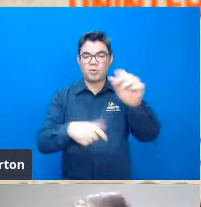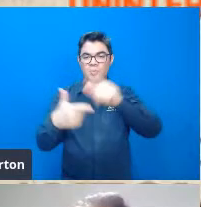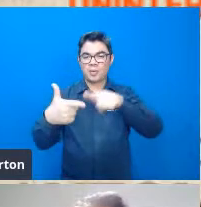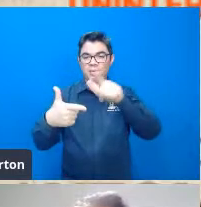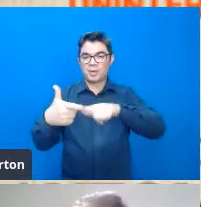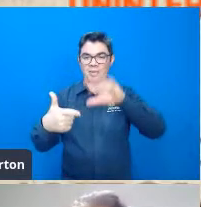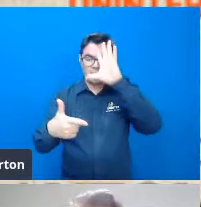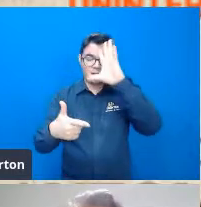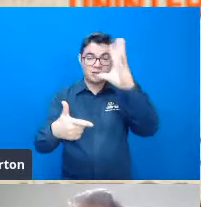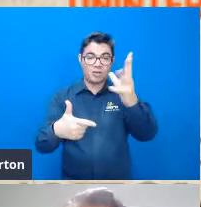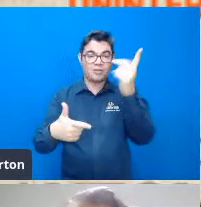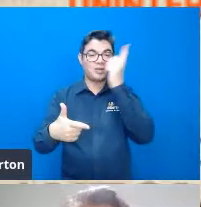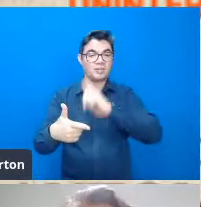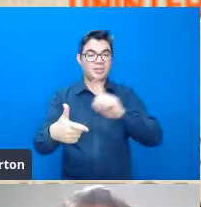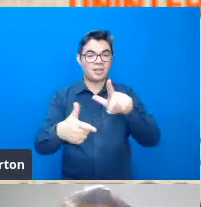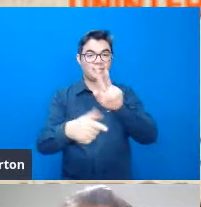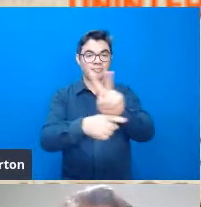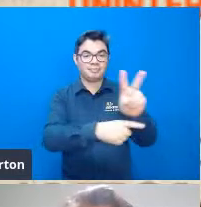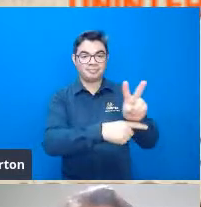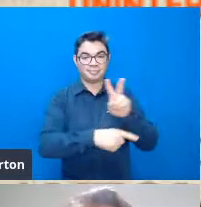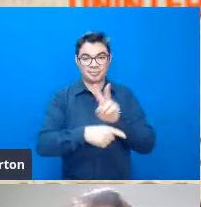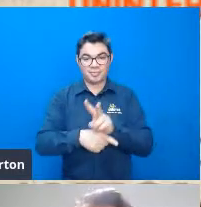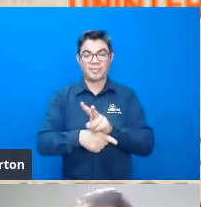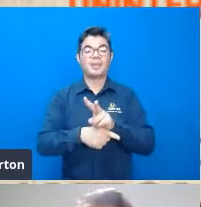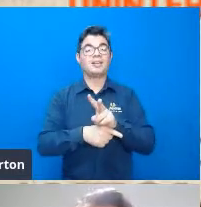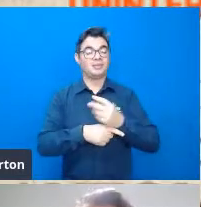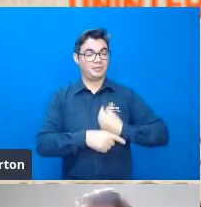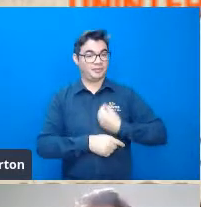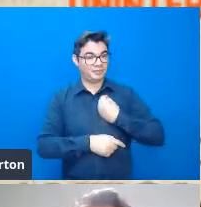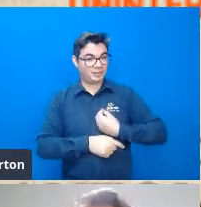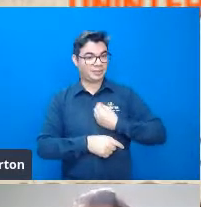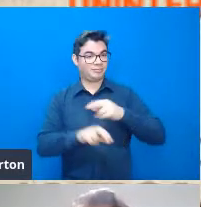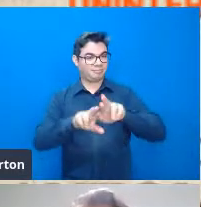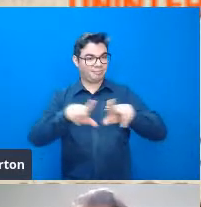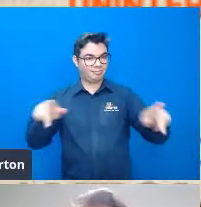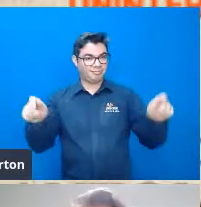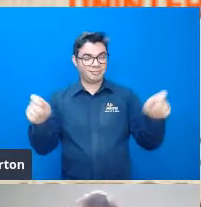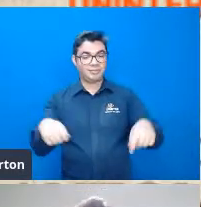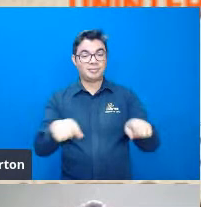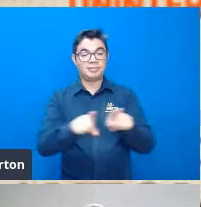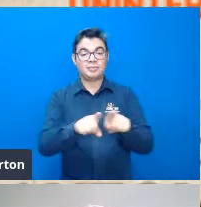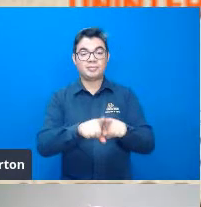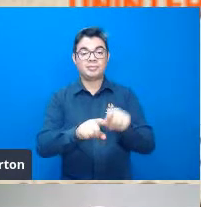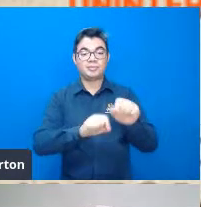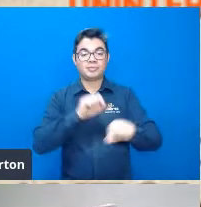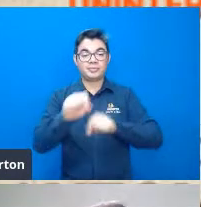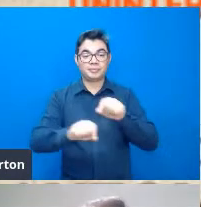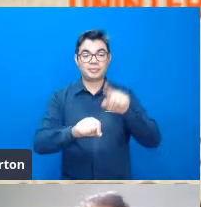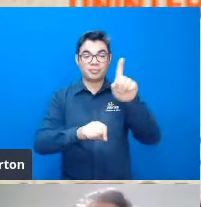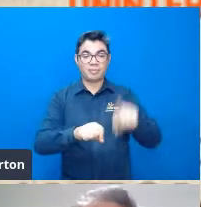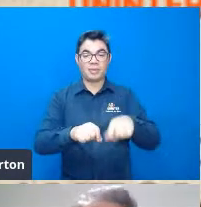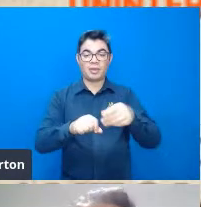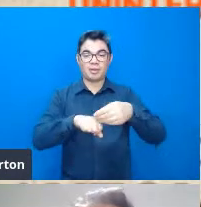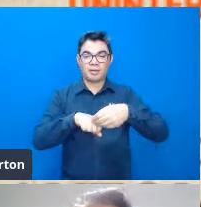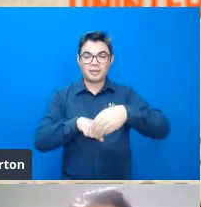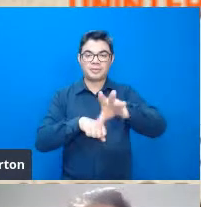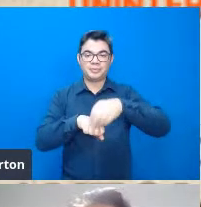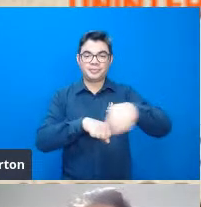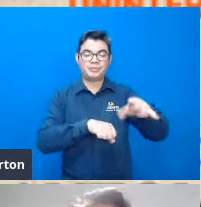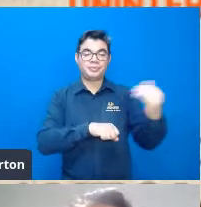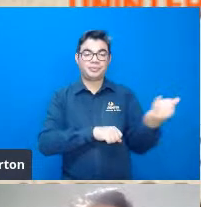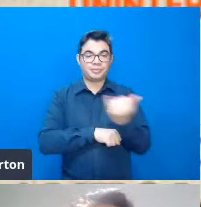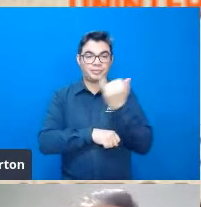voltados à conservação da biodiversidade então notem que ele não só trouxe contribuições muito importantes